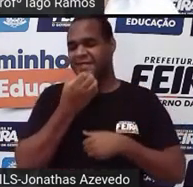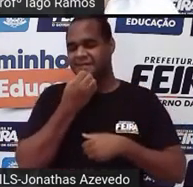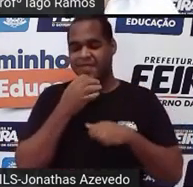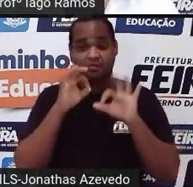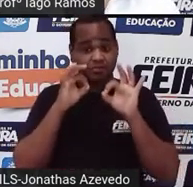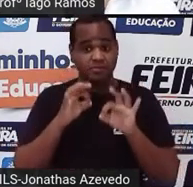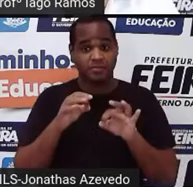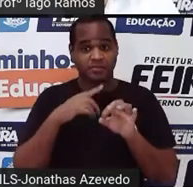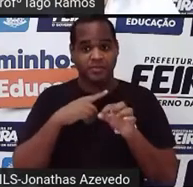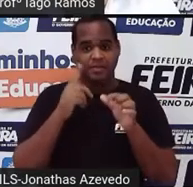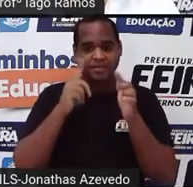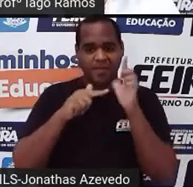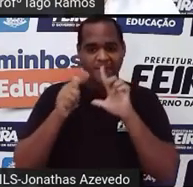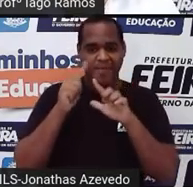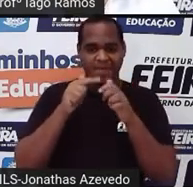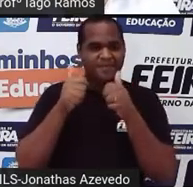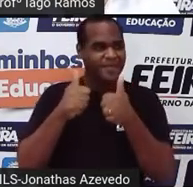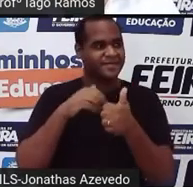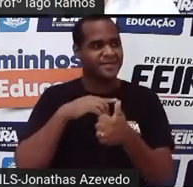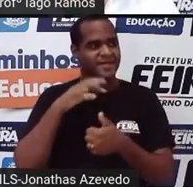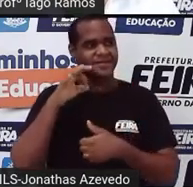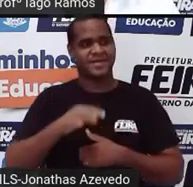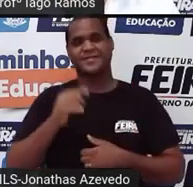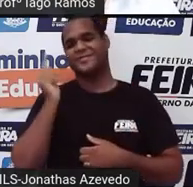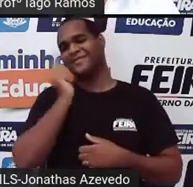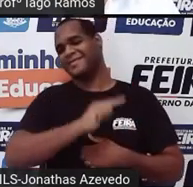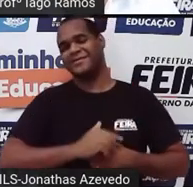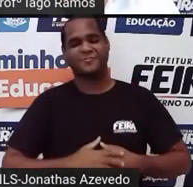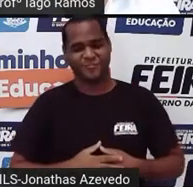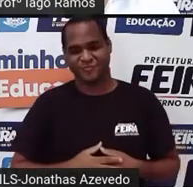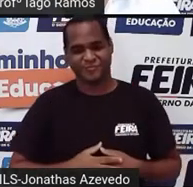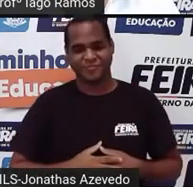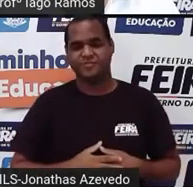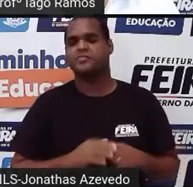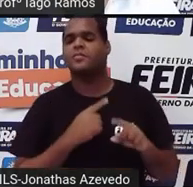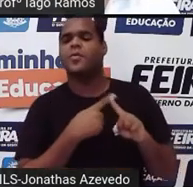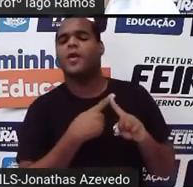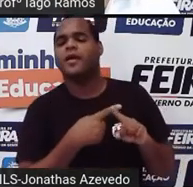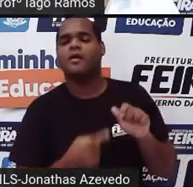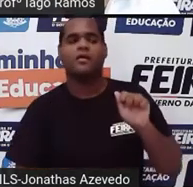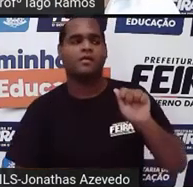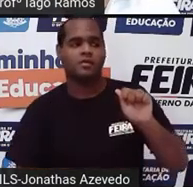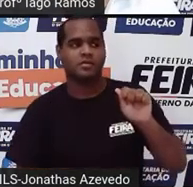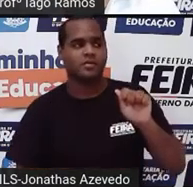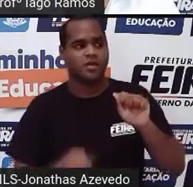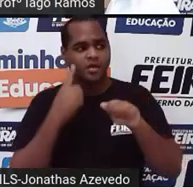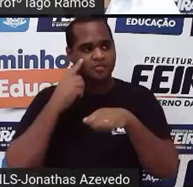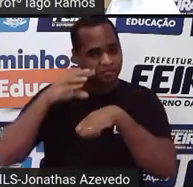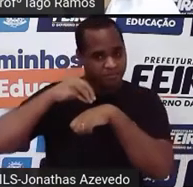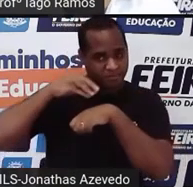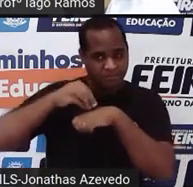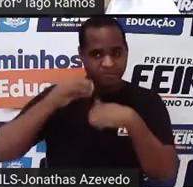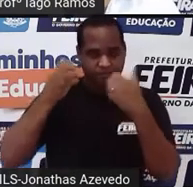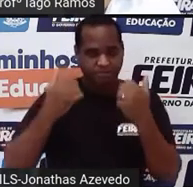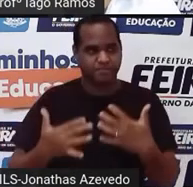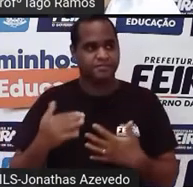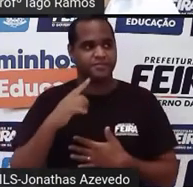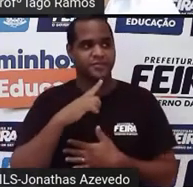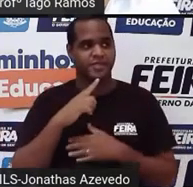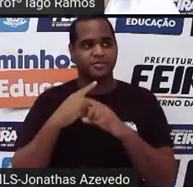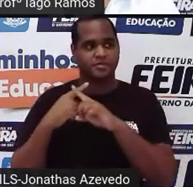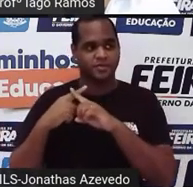certeza que você acertou, tá bom? E por que que é a letra A? Vamos pegar ali, multiplicar